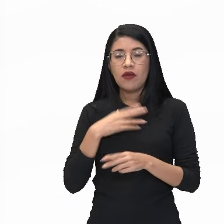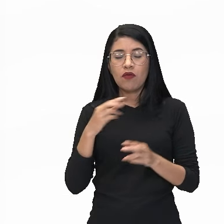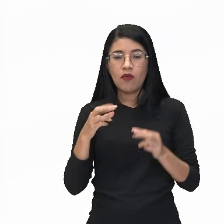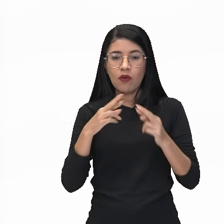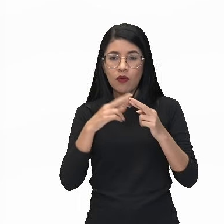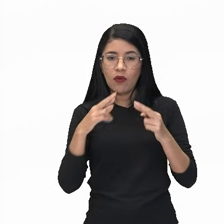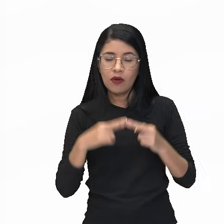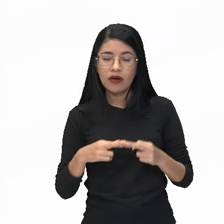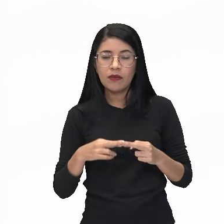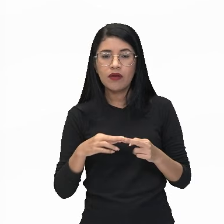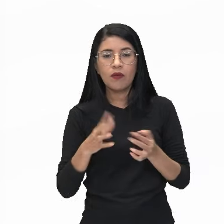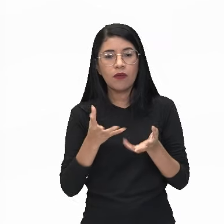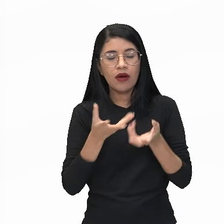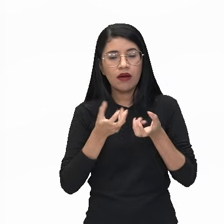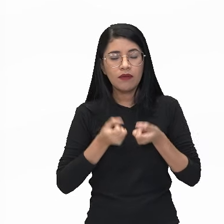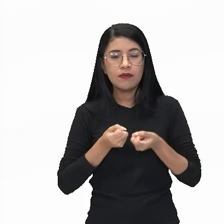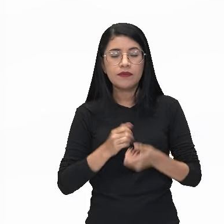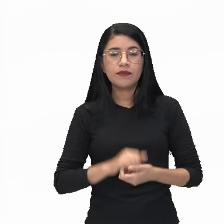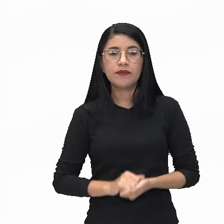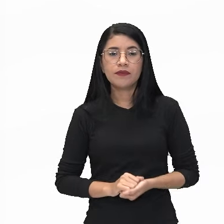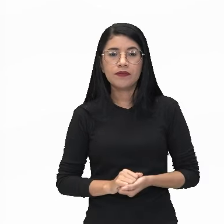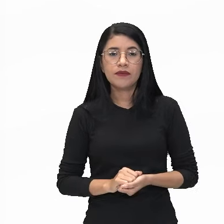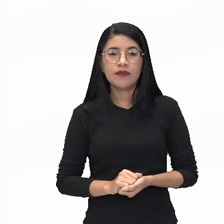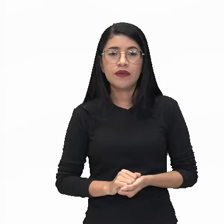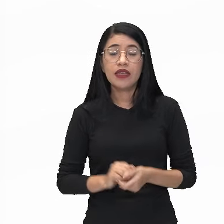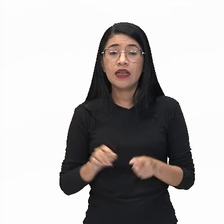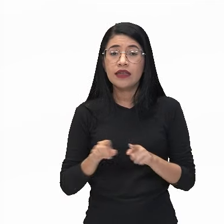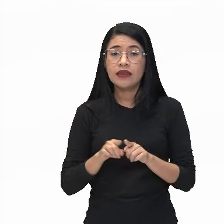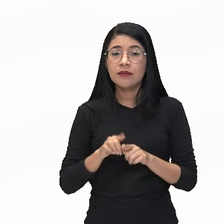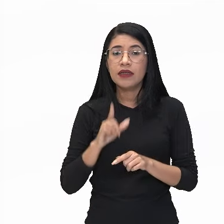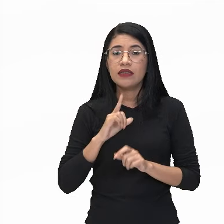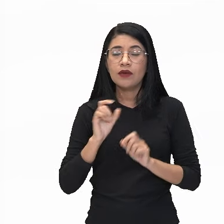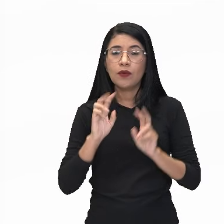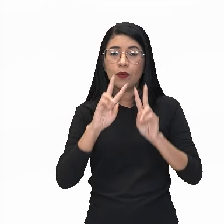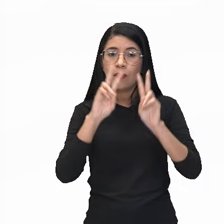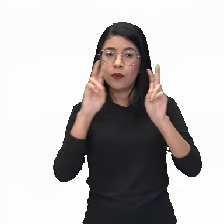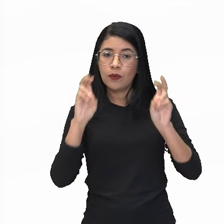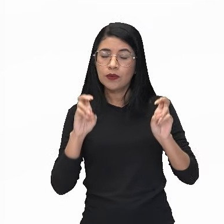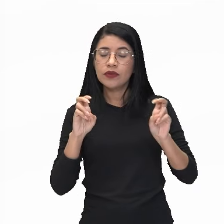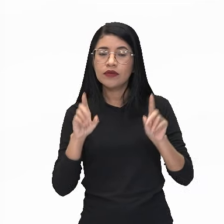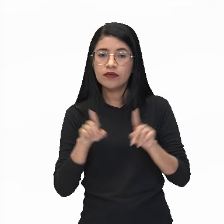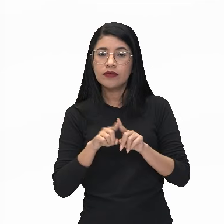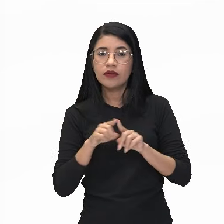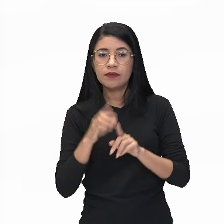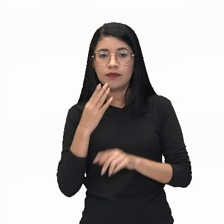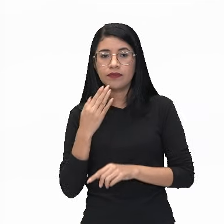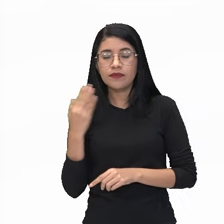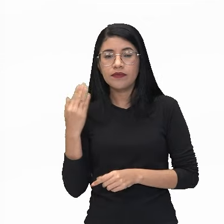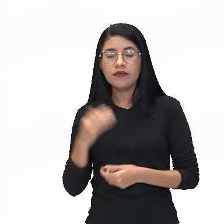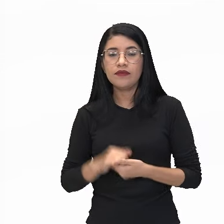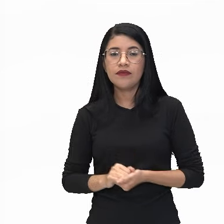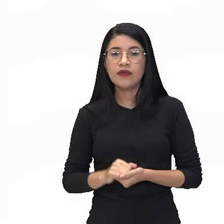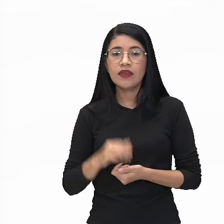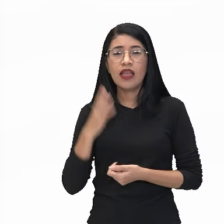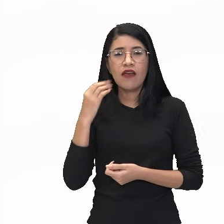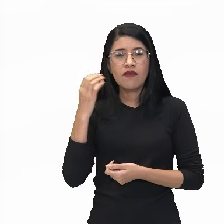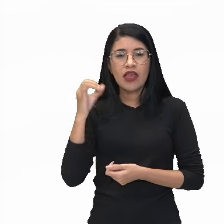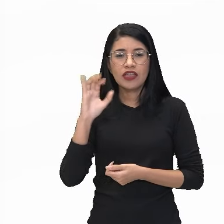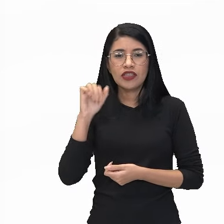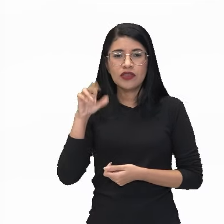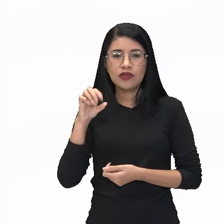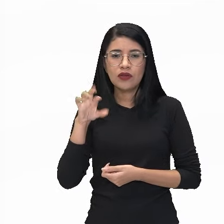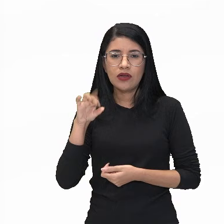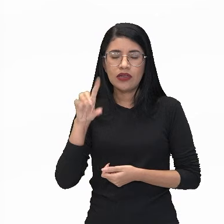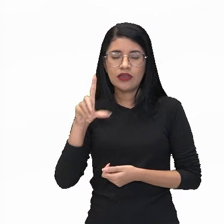com acolheu. E temos também a presença de um título, que diz aí Viagem Insólita